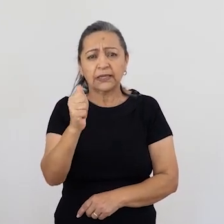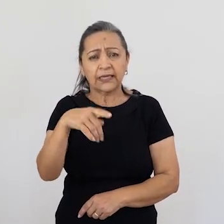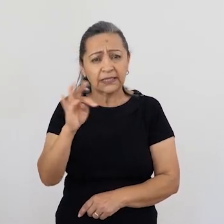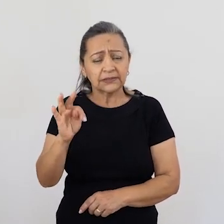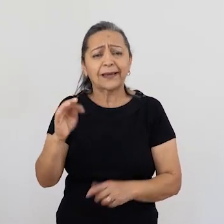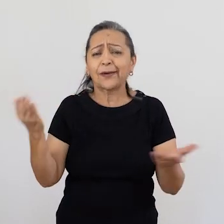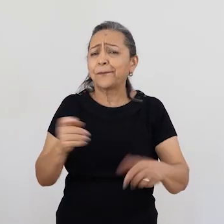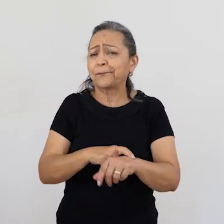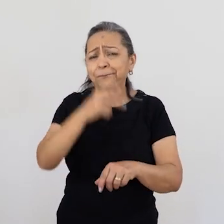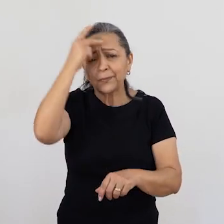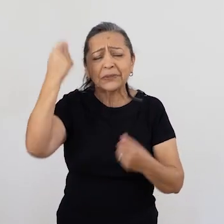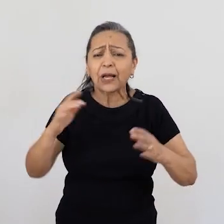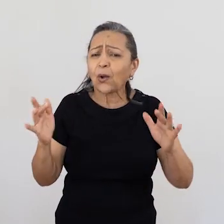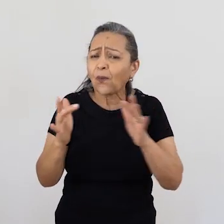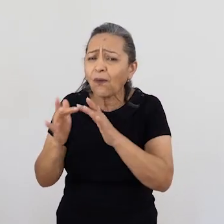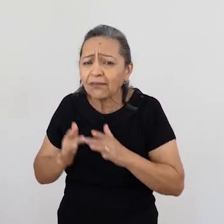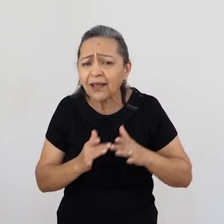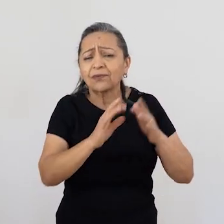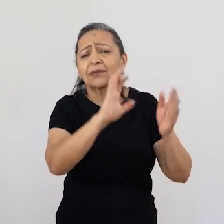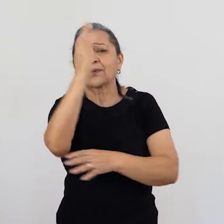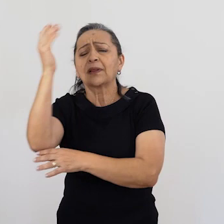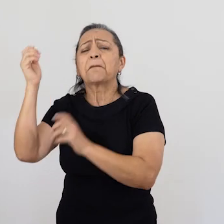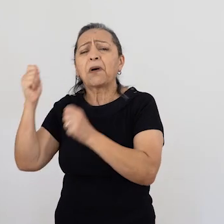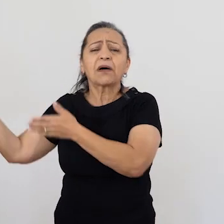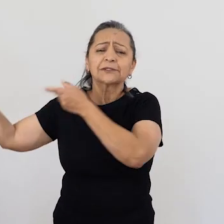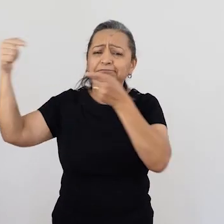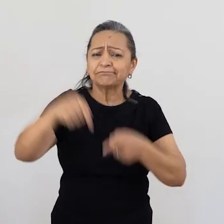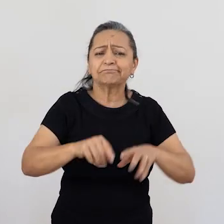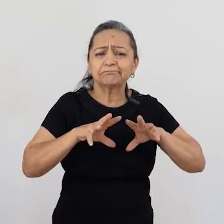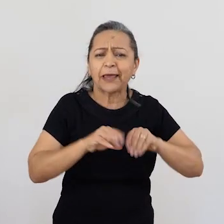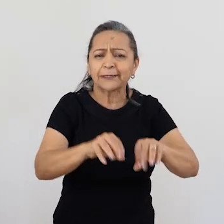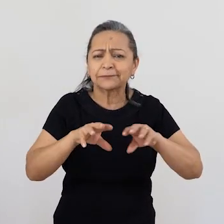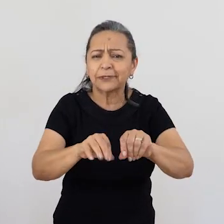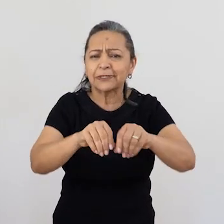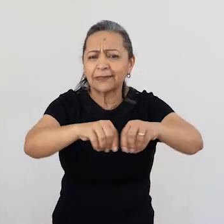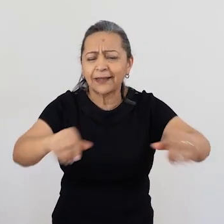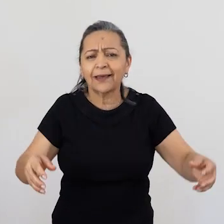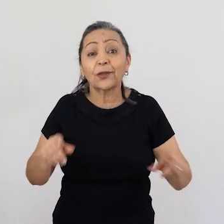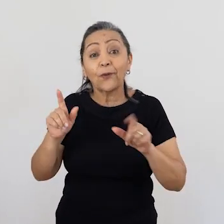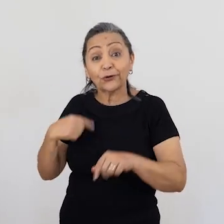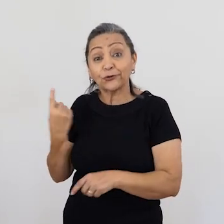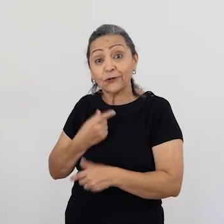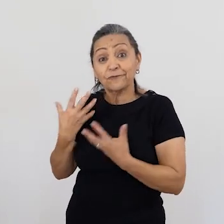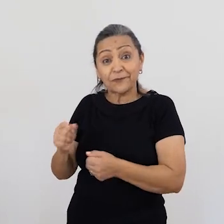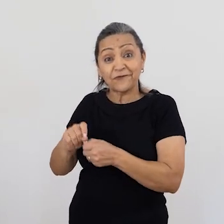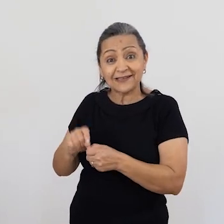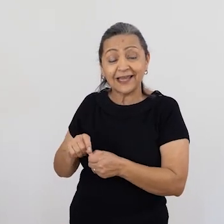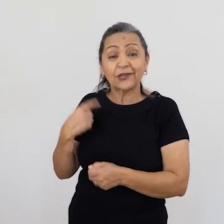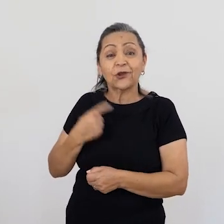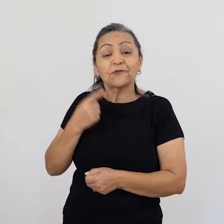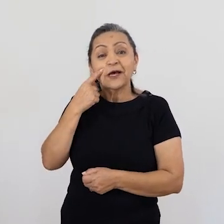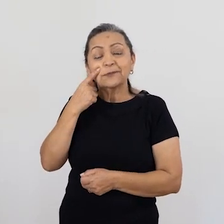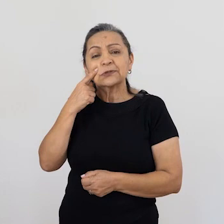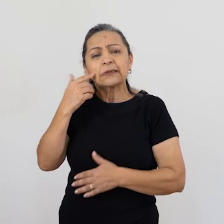Então, nesse momento em as pessoas precisam de contato com a natureza, as pessoas podem vir aqui para mexer na terra. E é o que nós